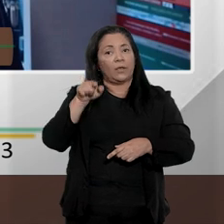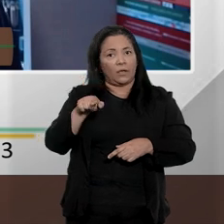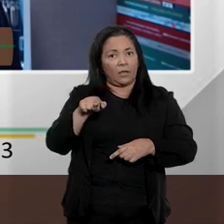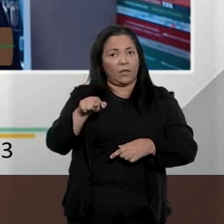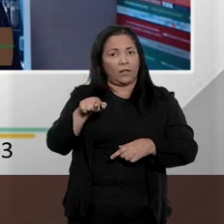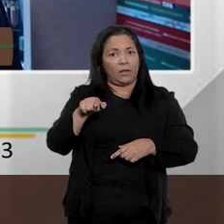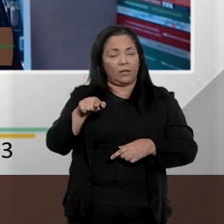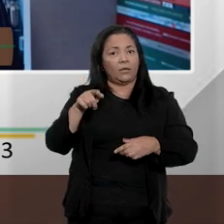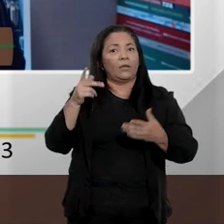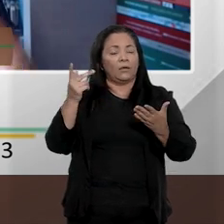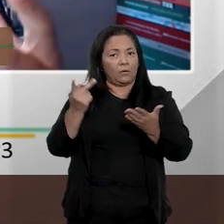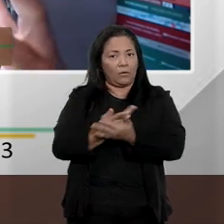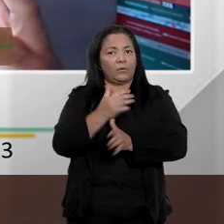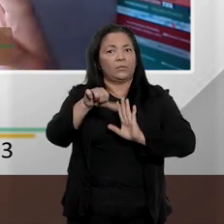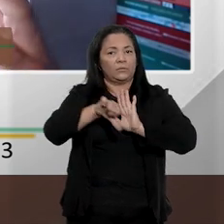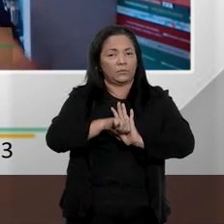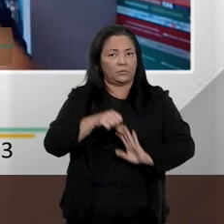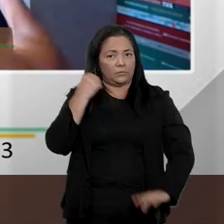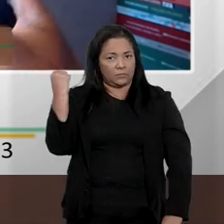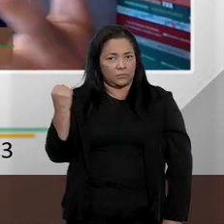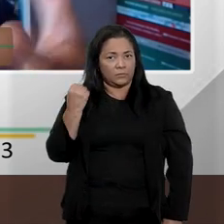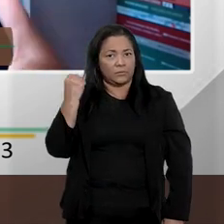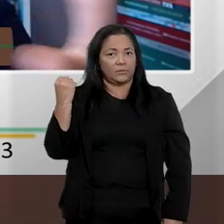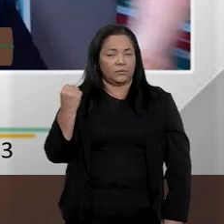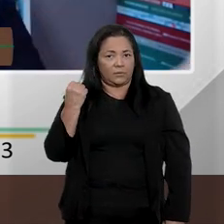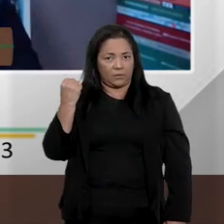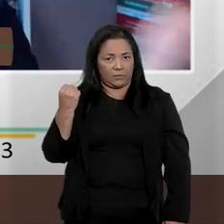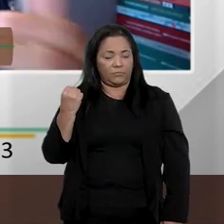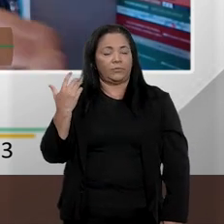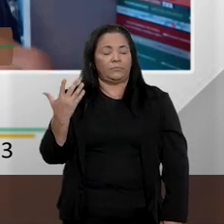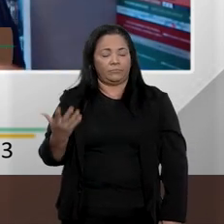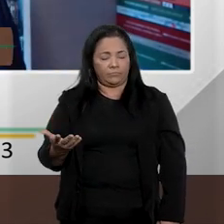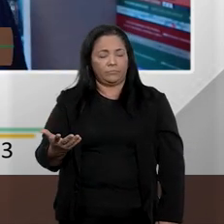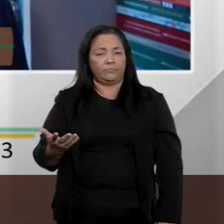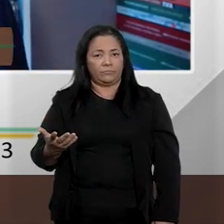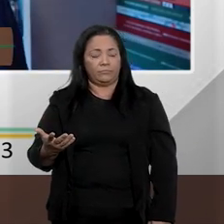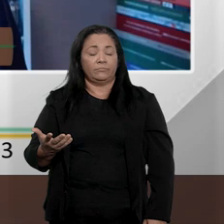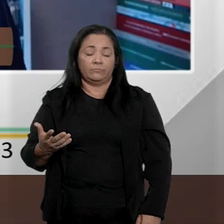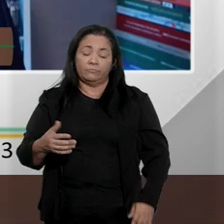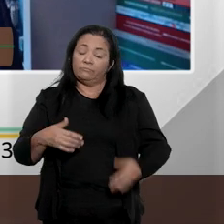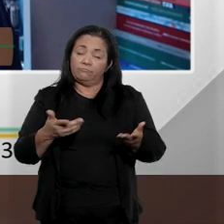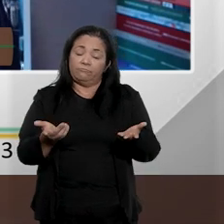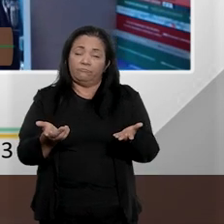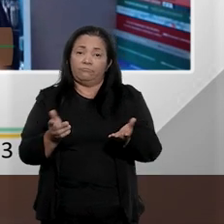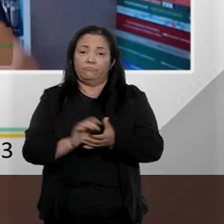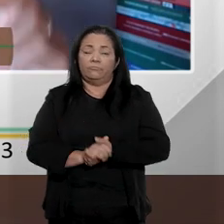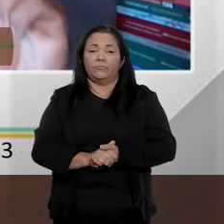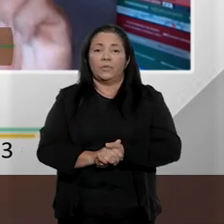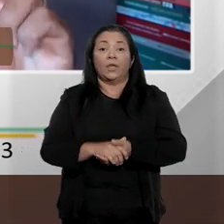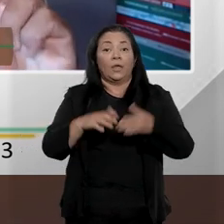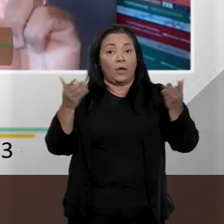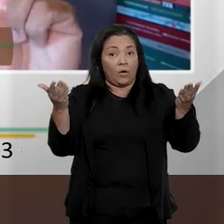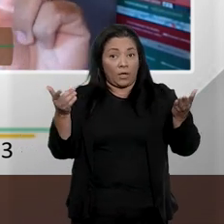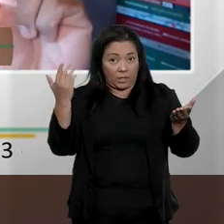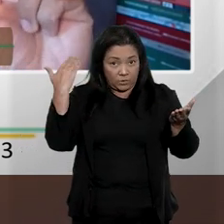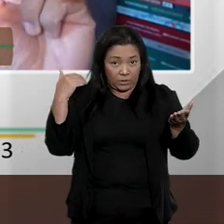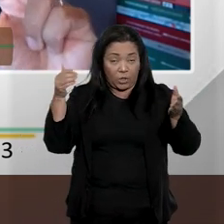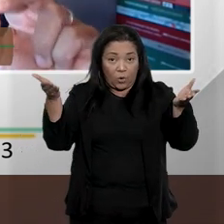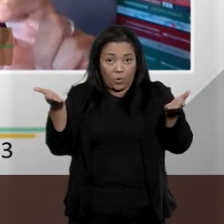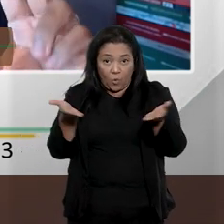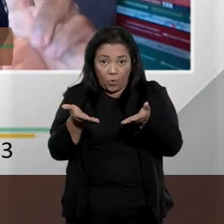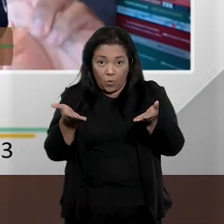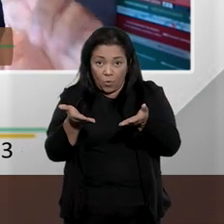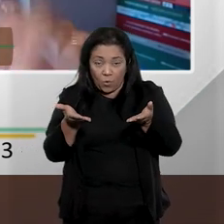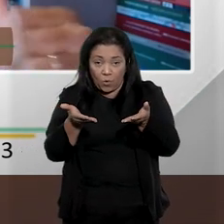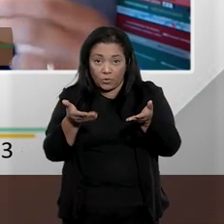praticavam, davam uma amplitude maior, melhor dizendo, àquela ofensa. Hoje, a lei vai